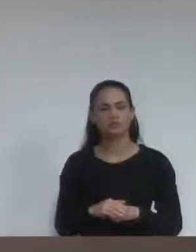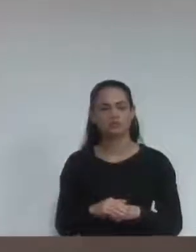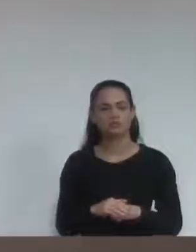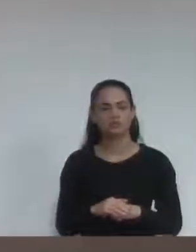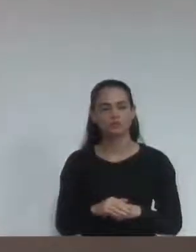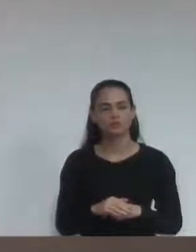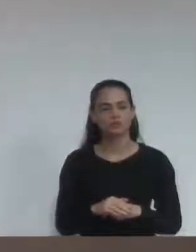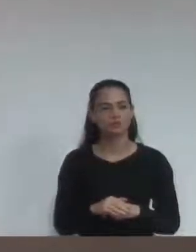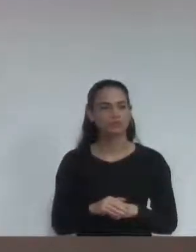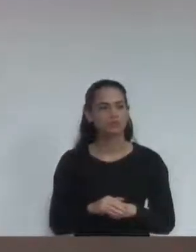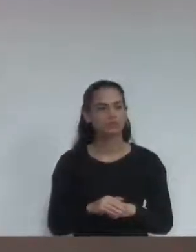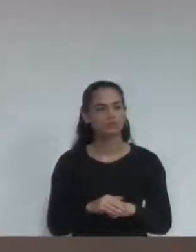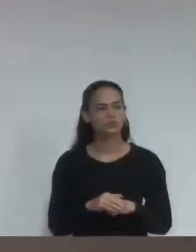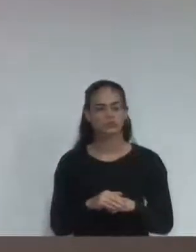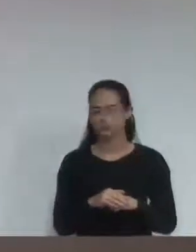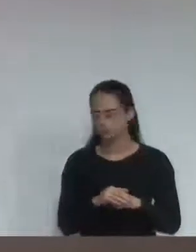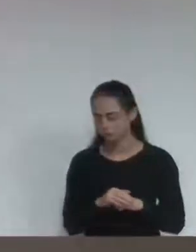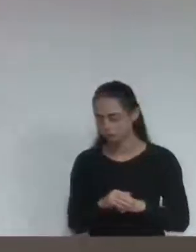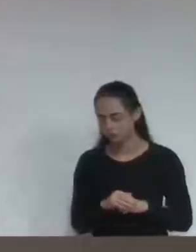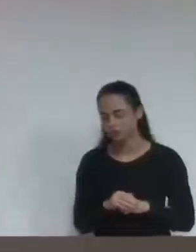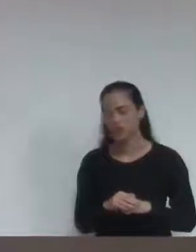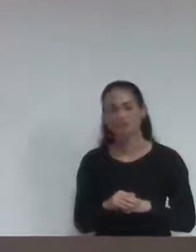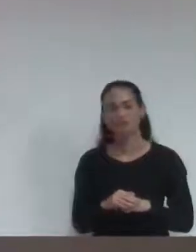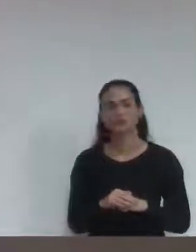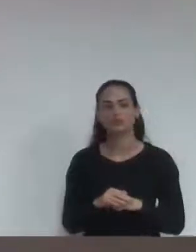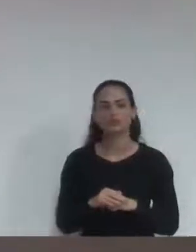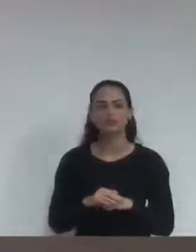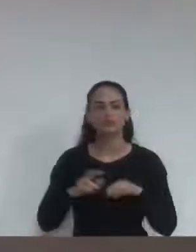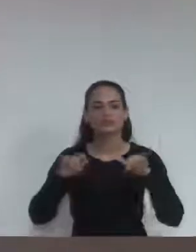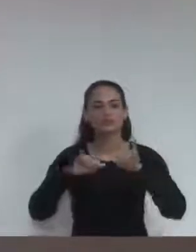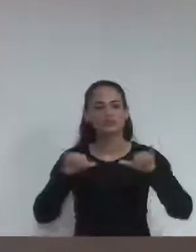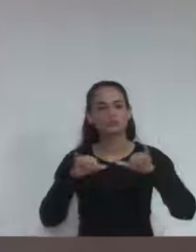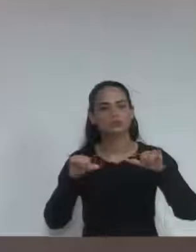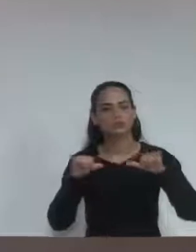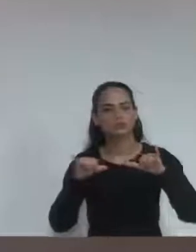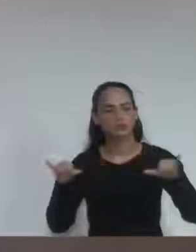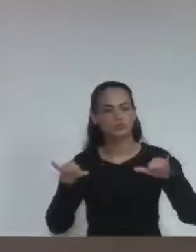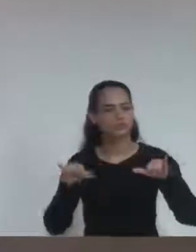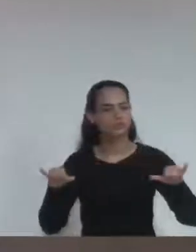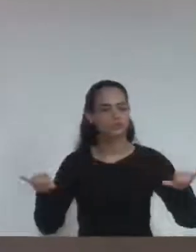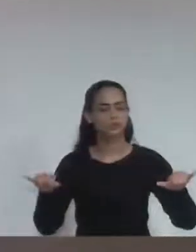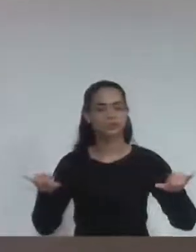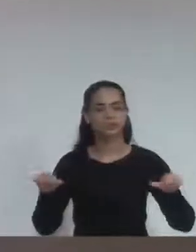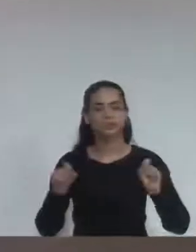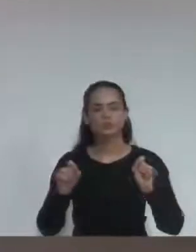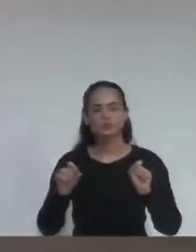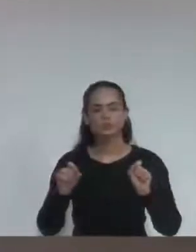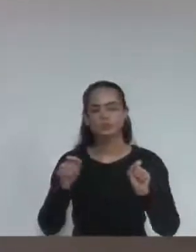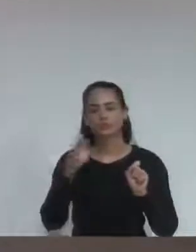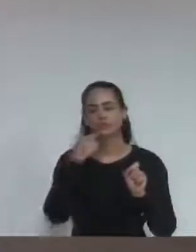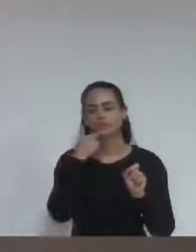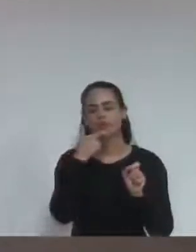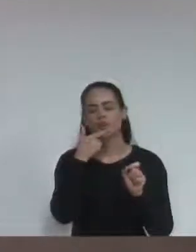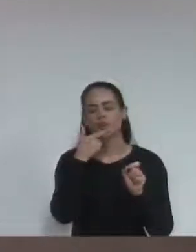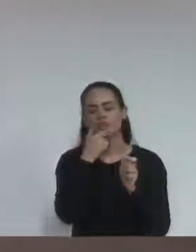desde 2007 fazendo essa fantástica campanha, que é a doação de sangue.